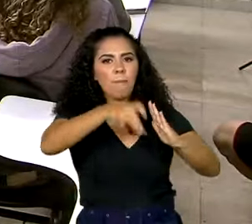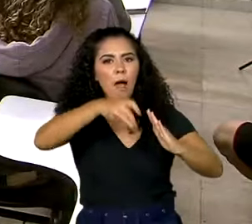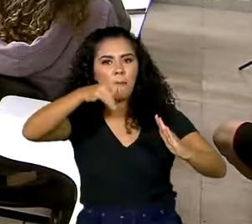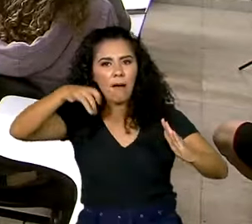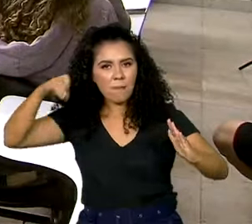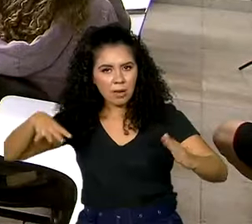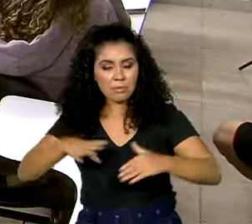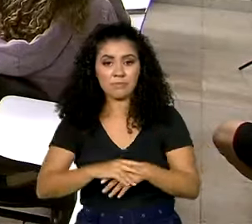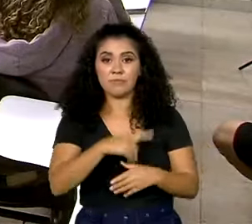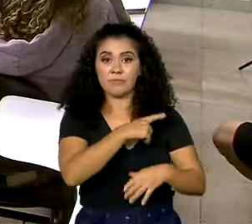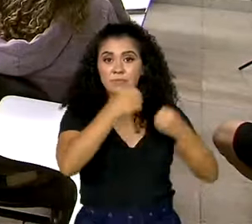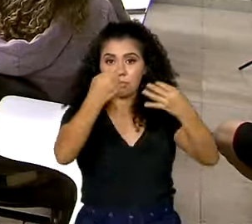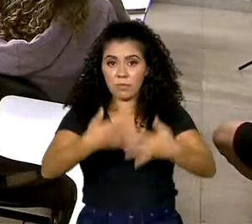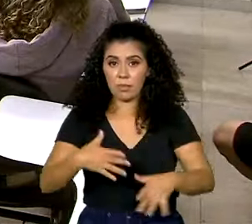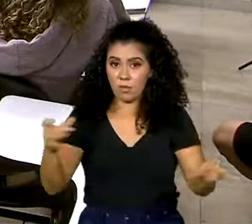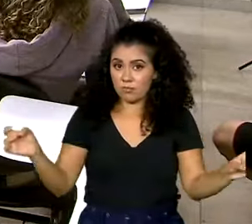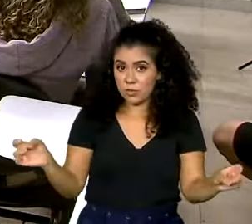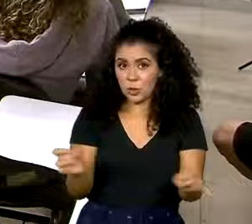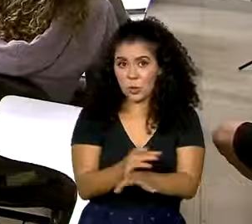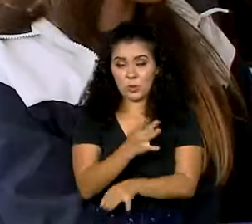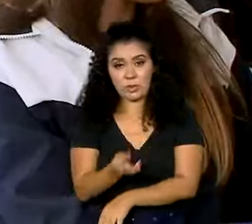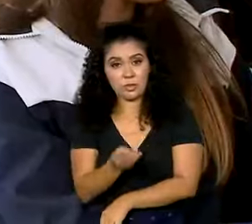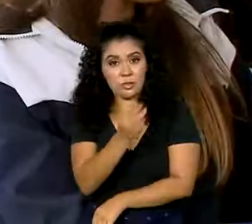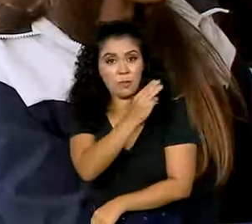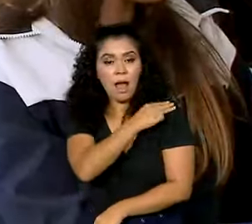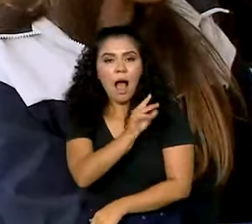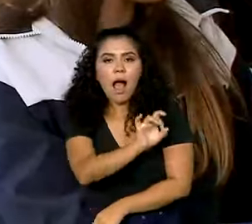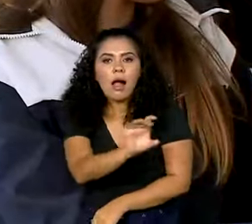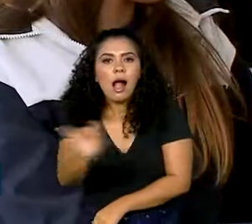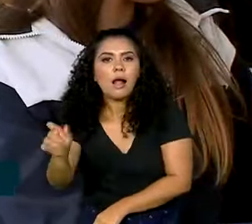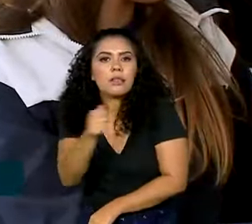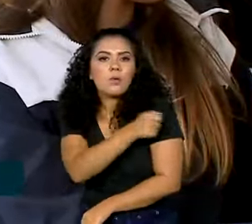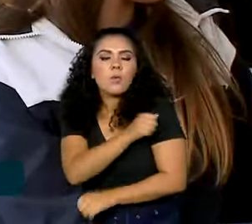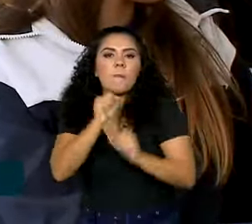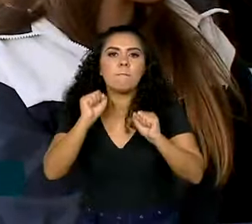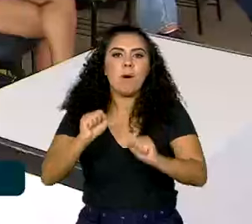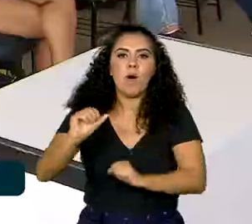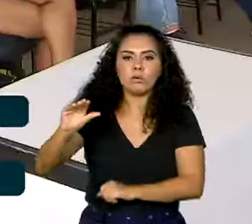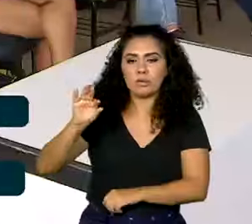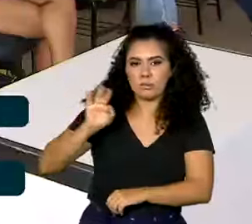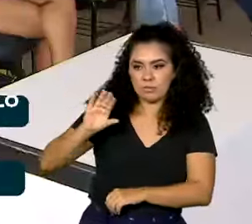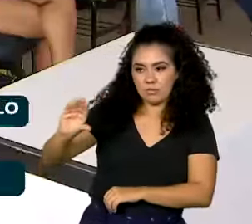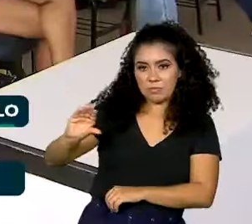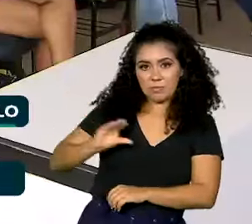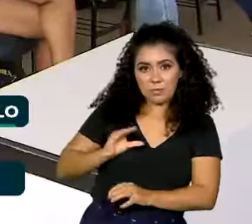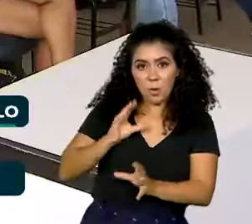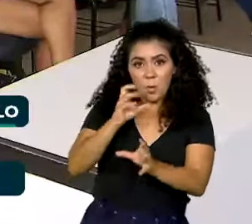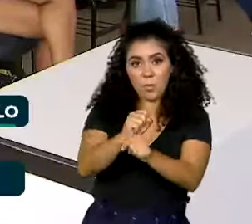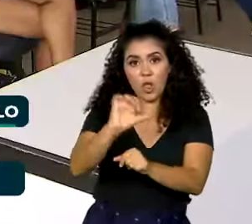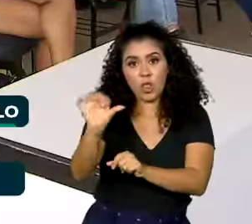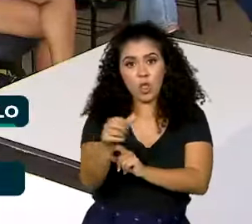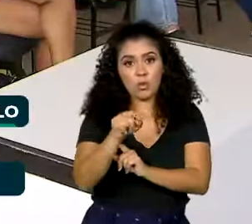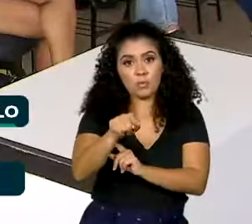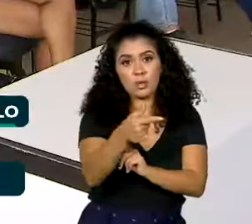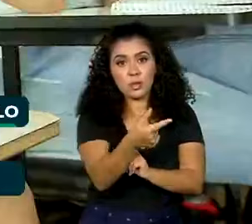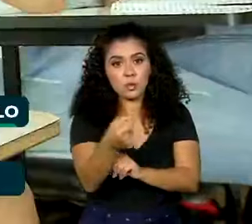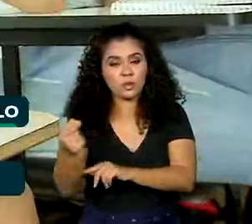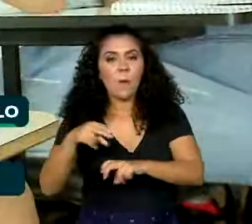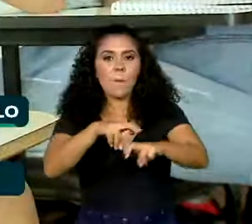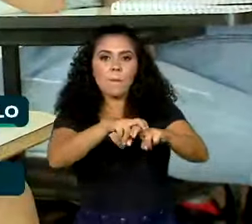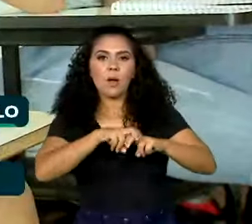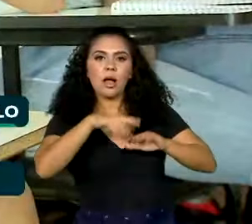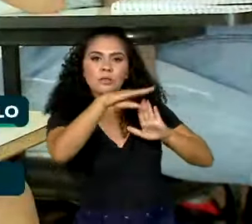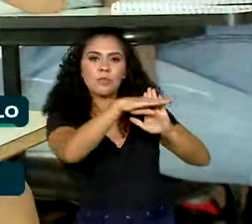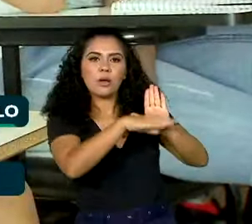Ao concluir o ensino médio, cada estudante pode receber um total de R$ 9.200,00 por meio do programa